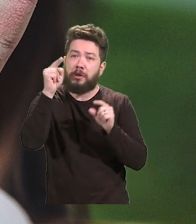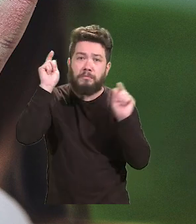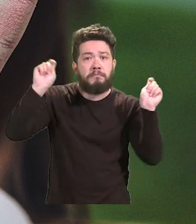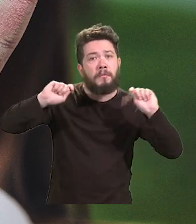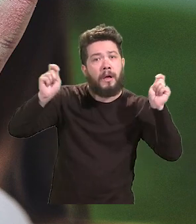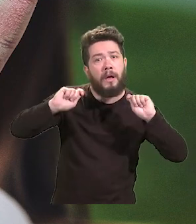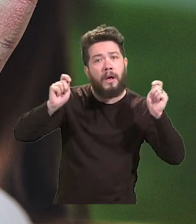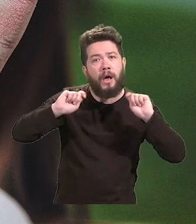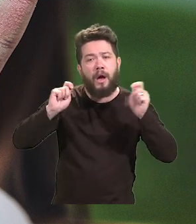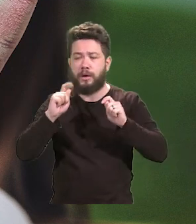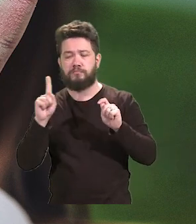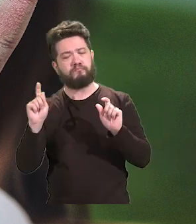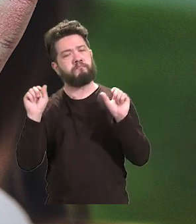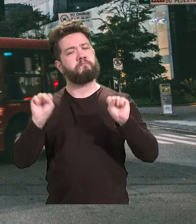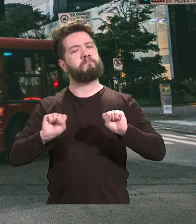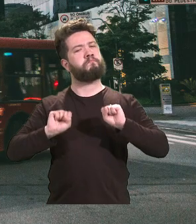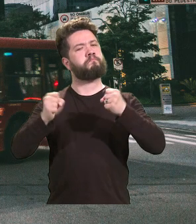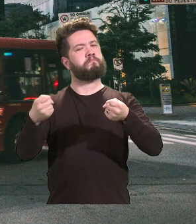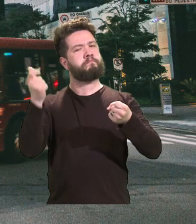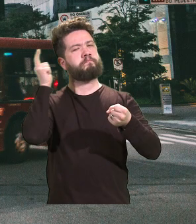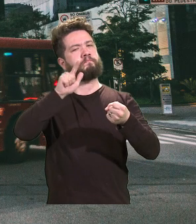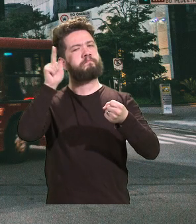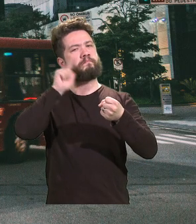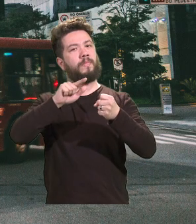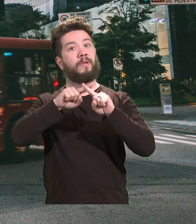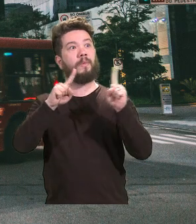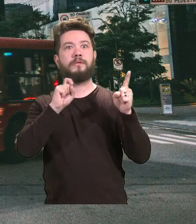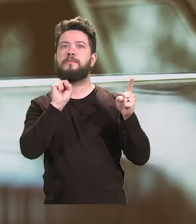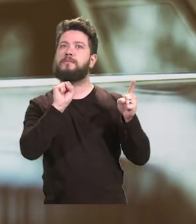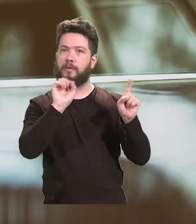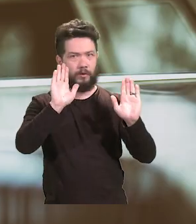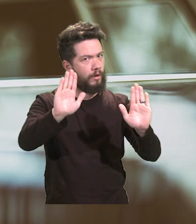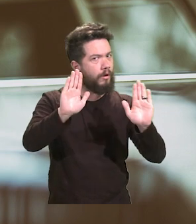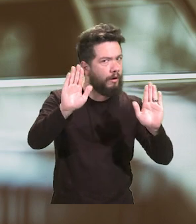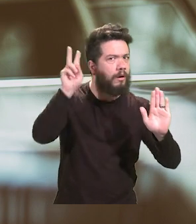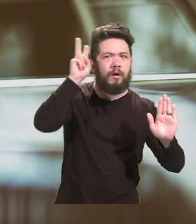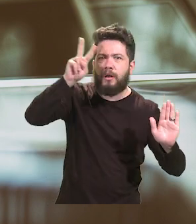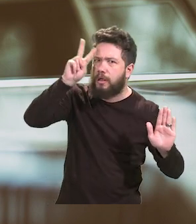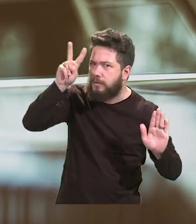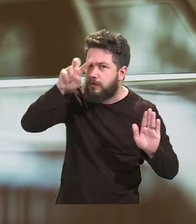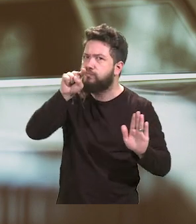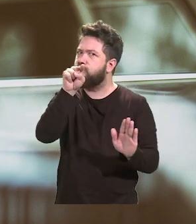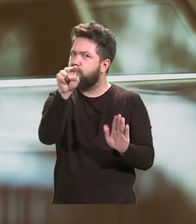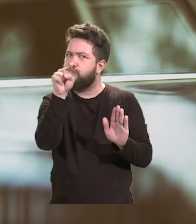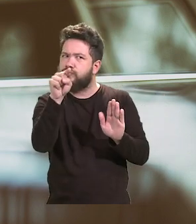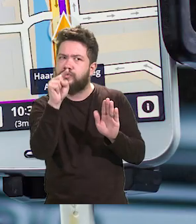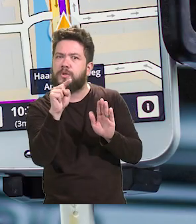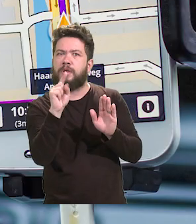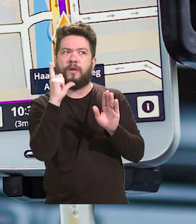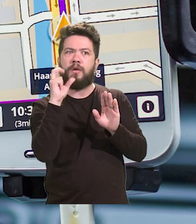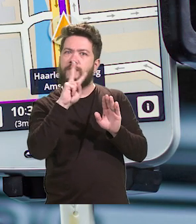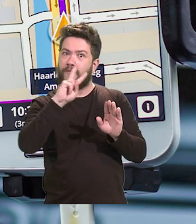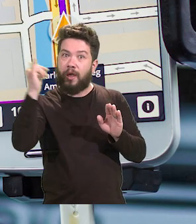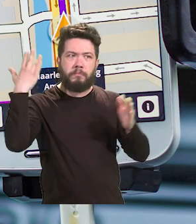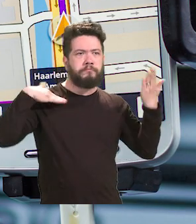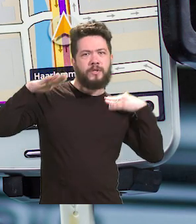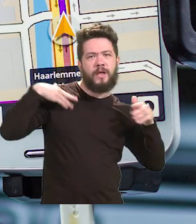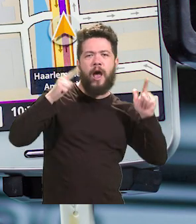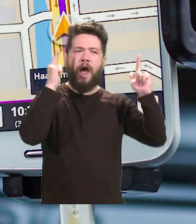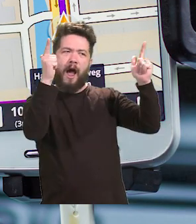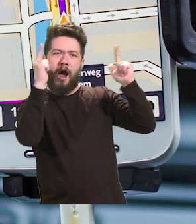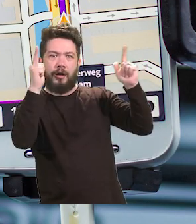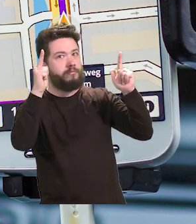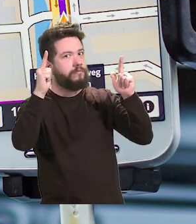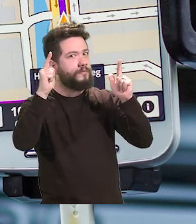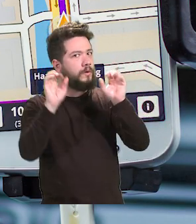planeje sua volta para casa. E se não houver ônibus e você não puder pegar um táxi, use aplicativos,